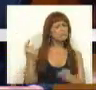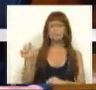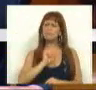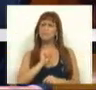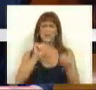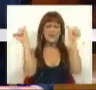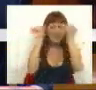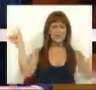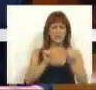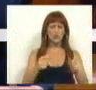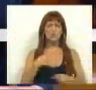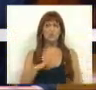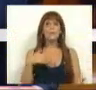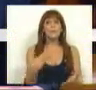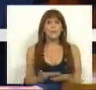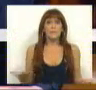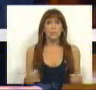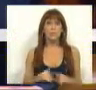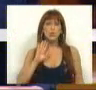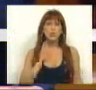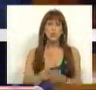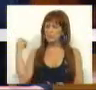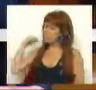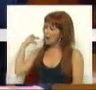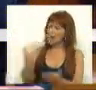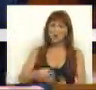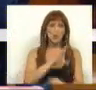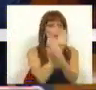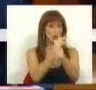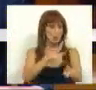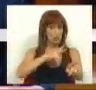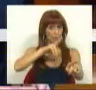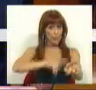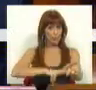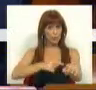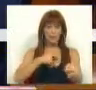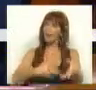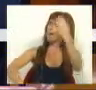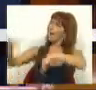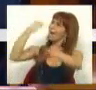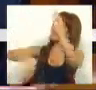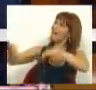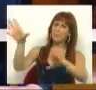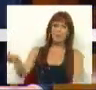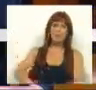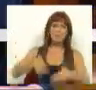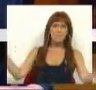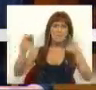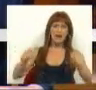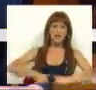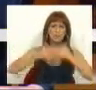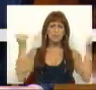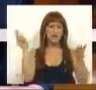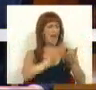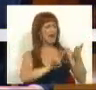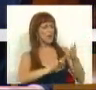do nosso sistema, provocou que nos últimos anos os alunos portugueses aprendessem mais e melhor, em